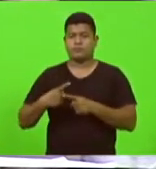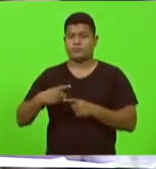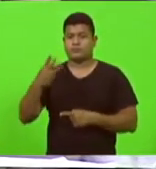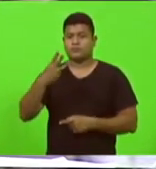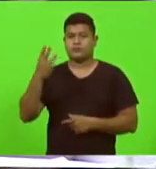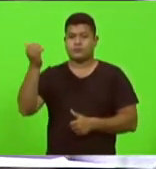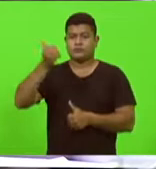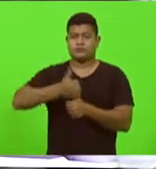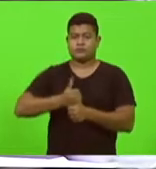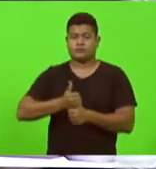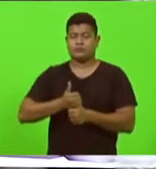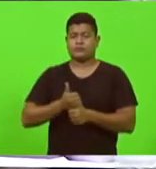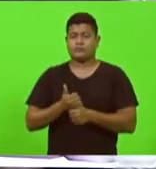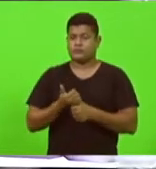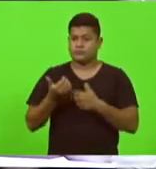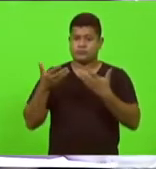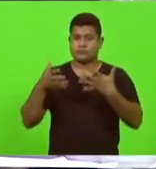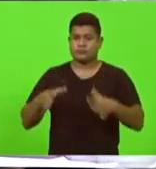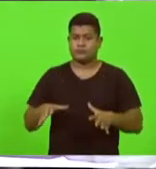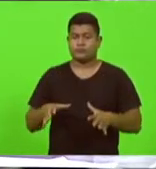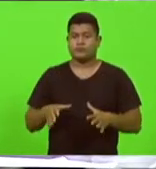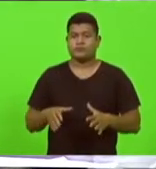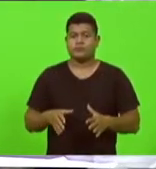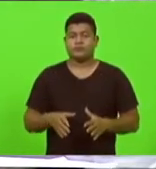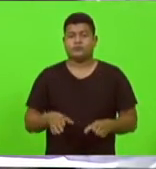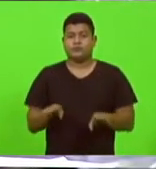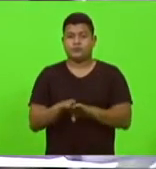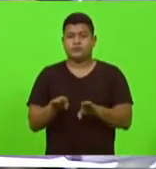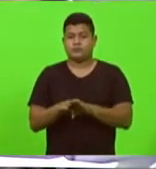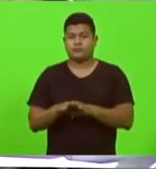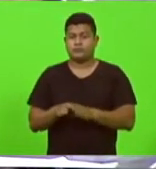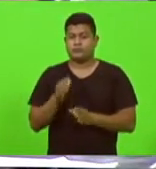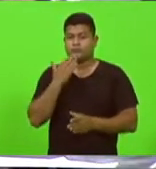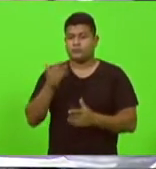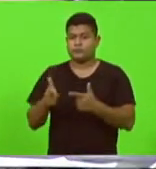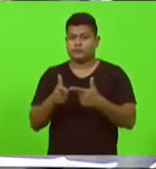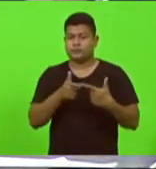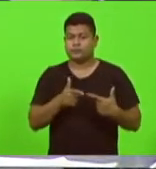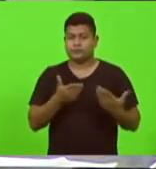deputado padre Pedro Valdeceira, para tratar de interesse particular.